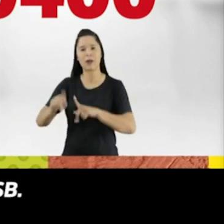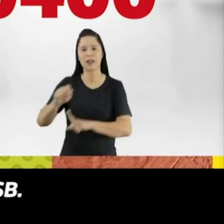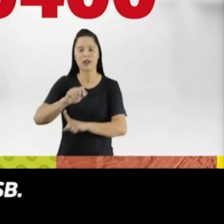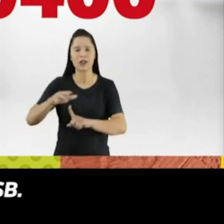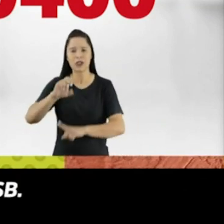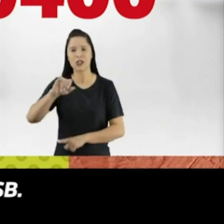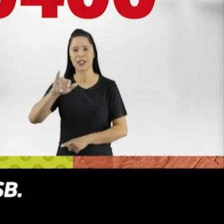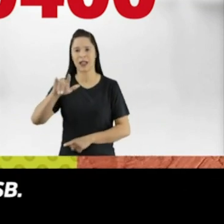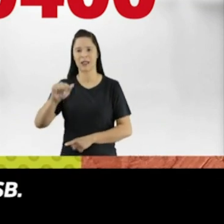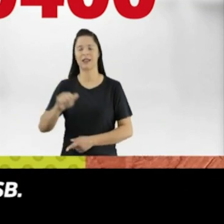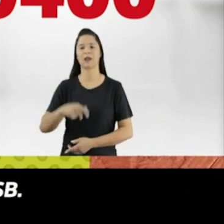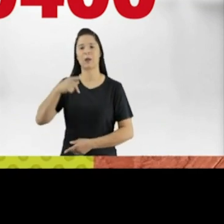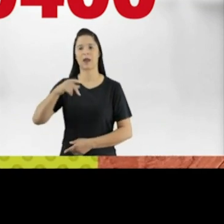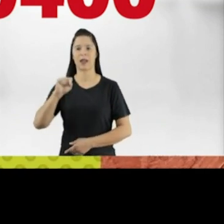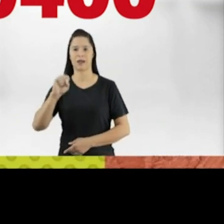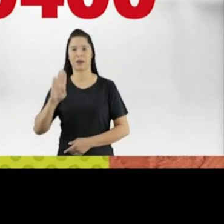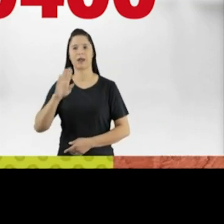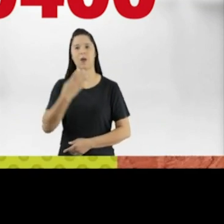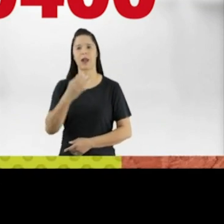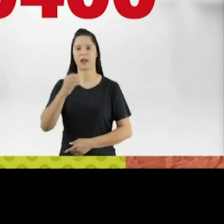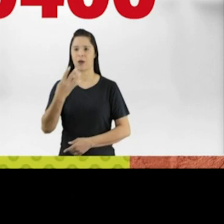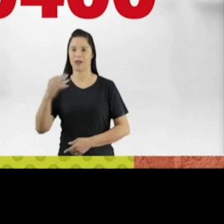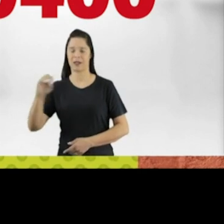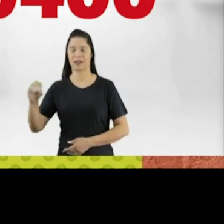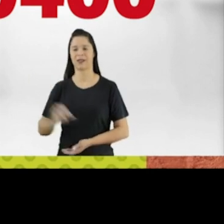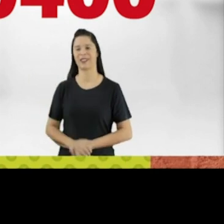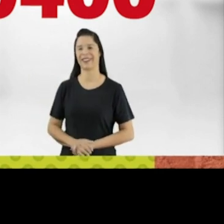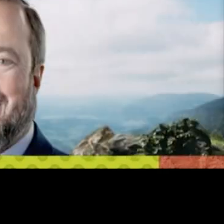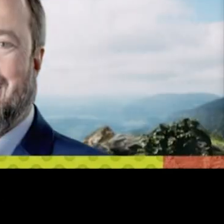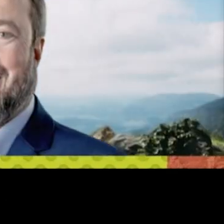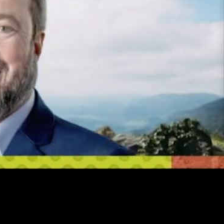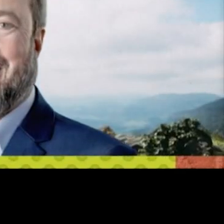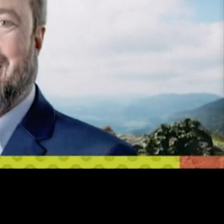Popular Socialista do PSB. Vote 40, 400.